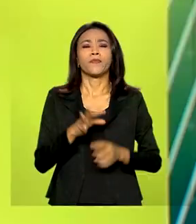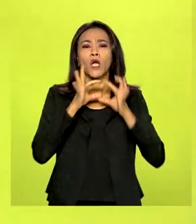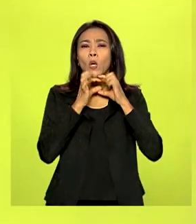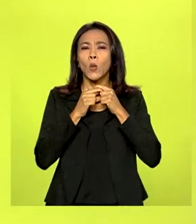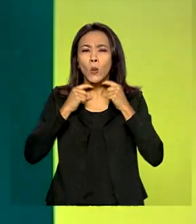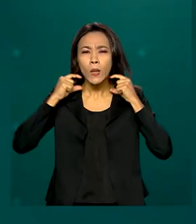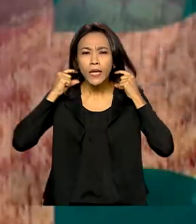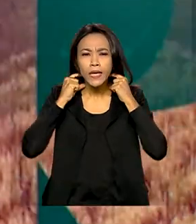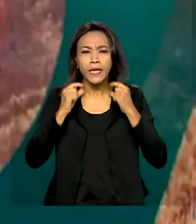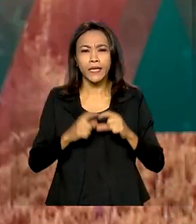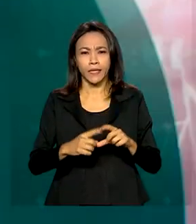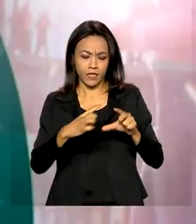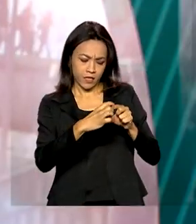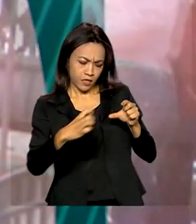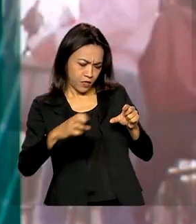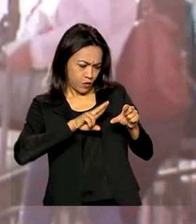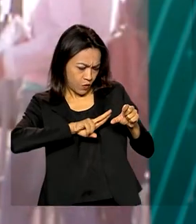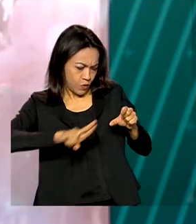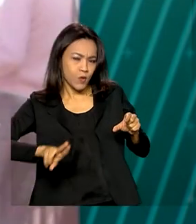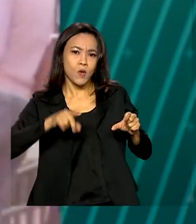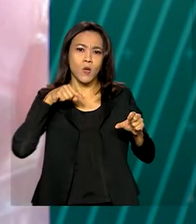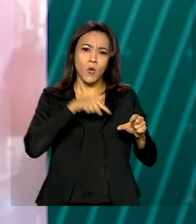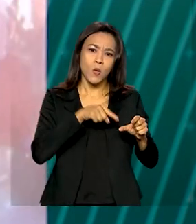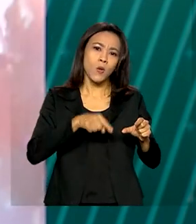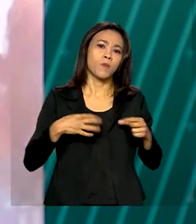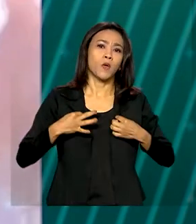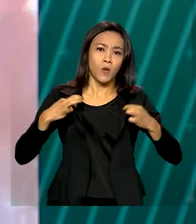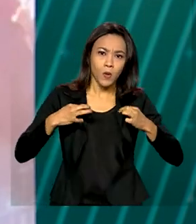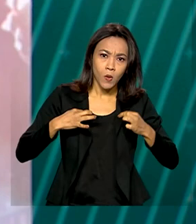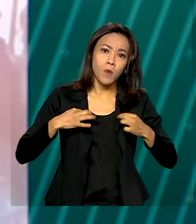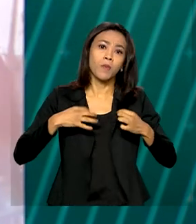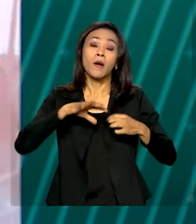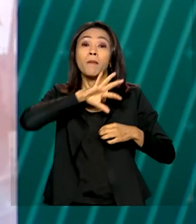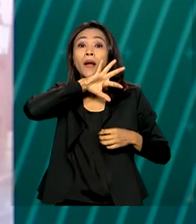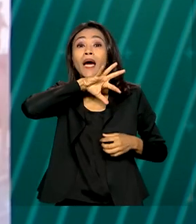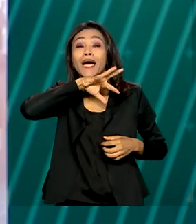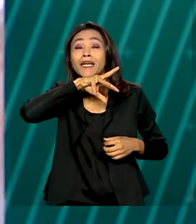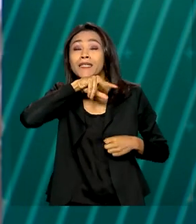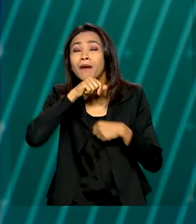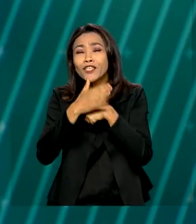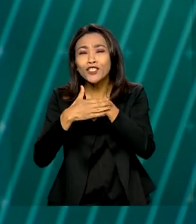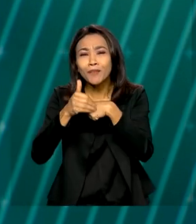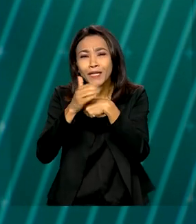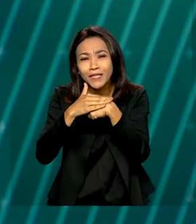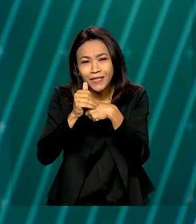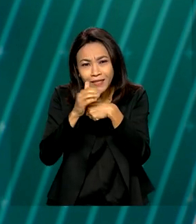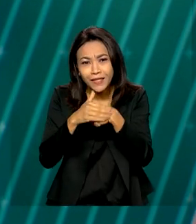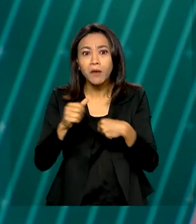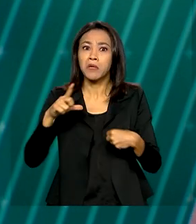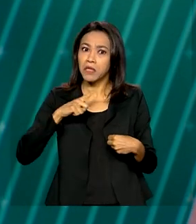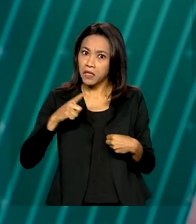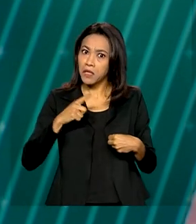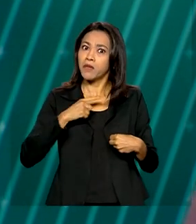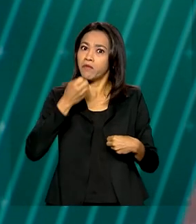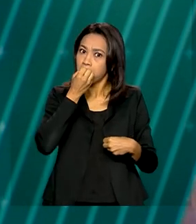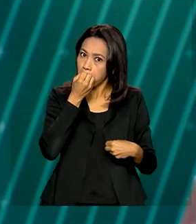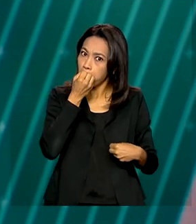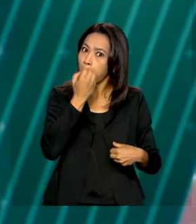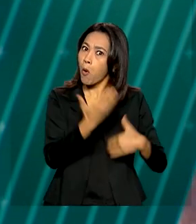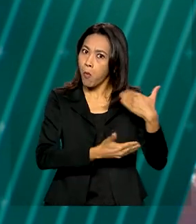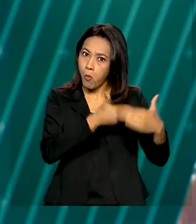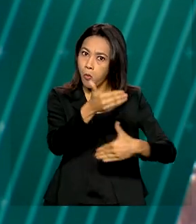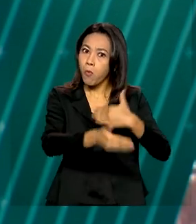chips de identificação, coletes. A exportação de produtos para animais de estimação teve desempenho positivo em